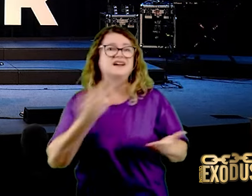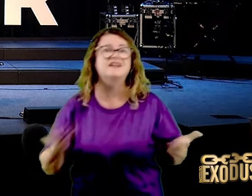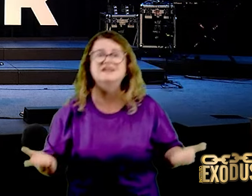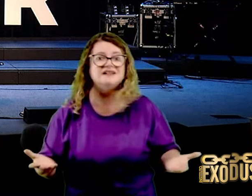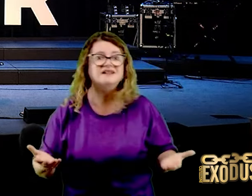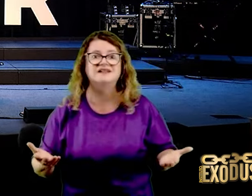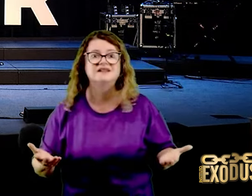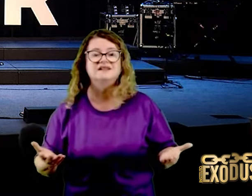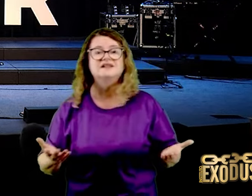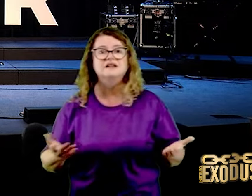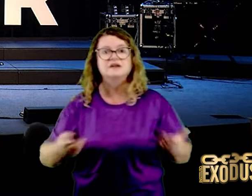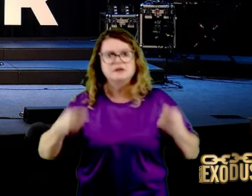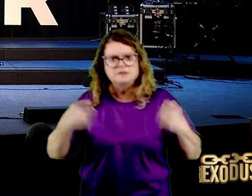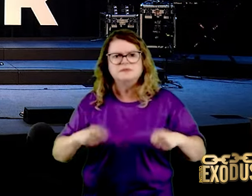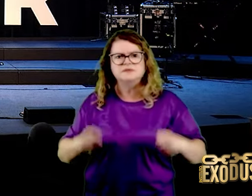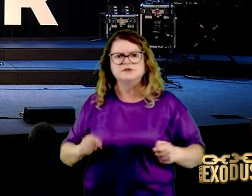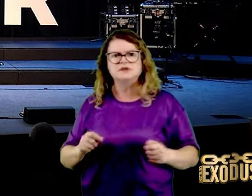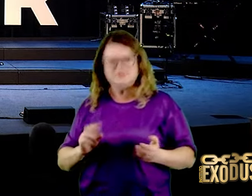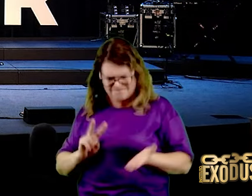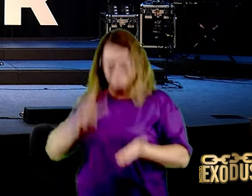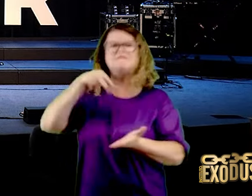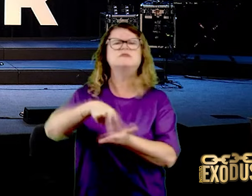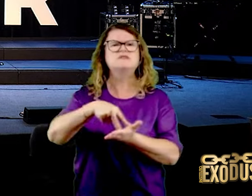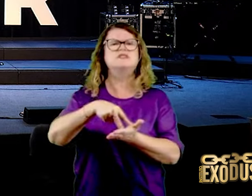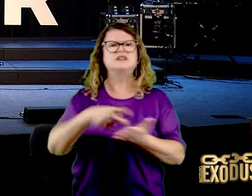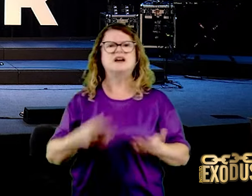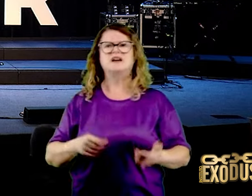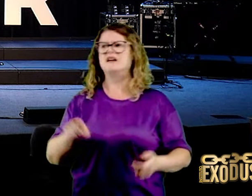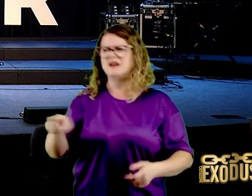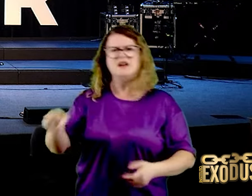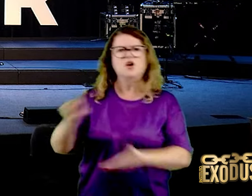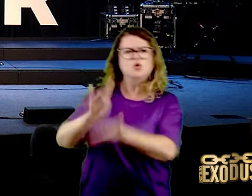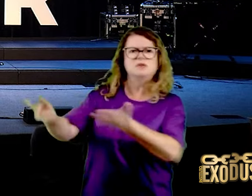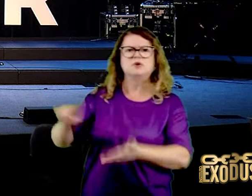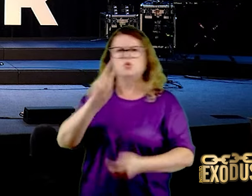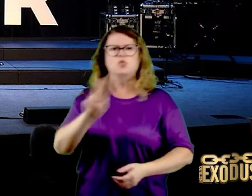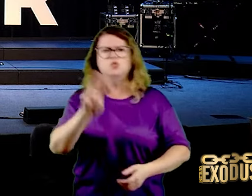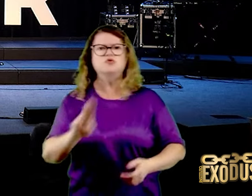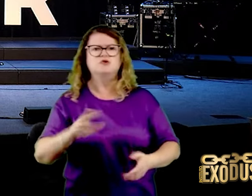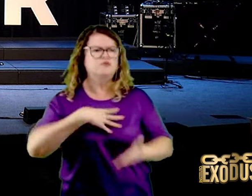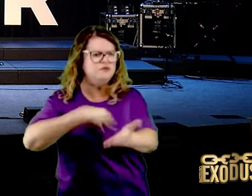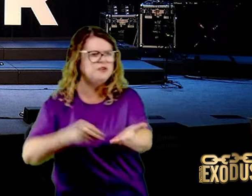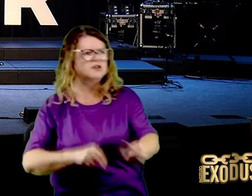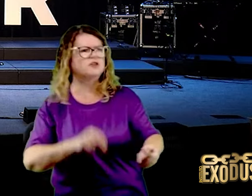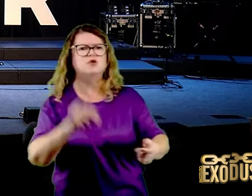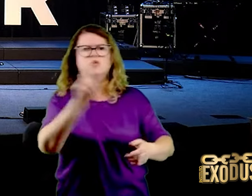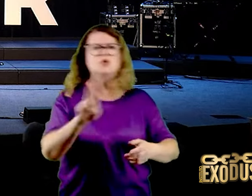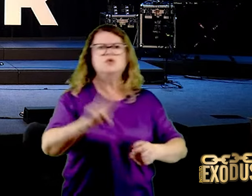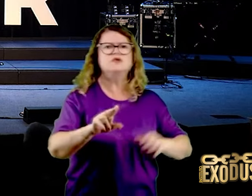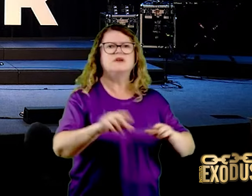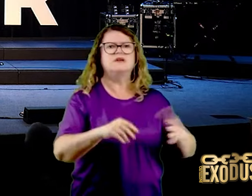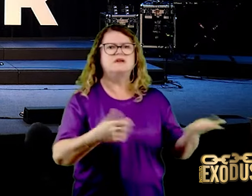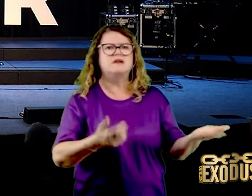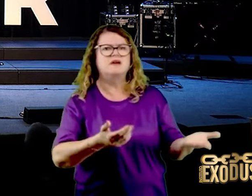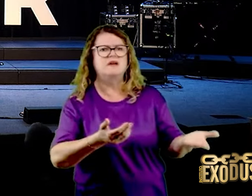vai continuar usando gente que você ama, ele vai continuar usando filho, ele vai continuar usando parente para te atacar.